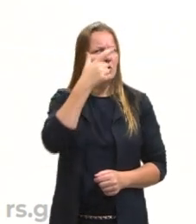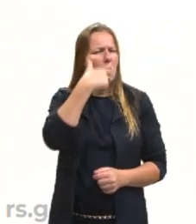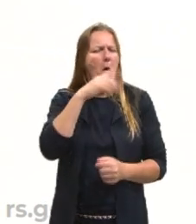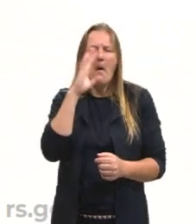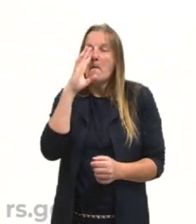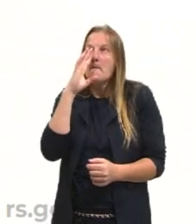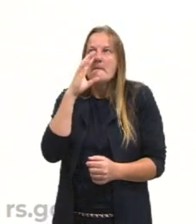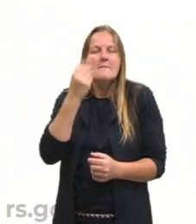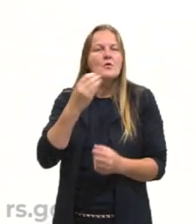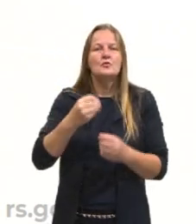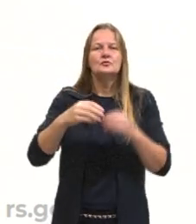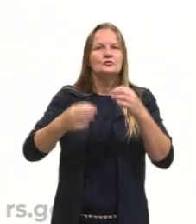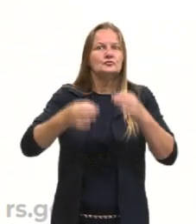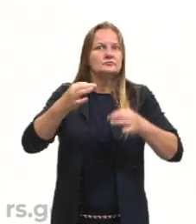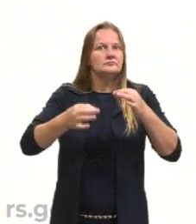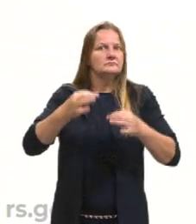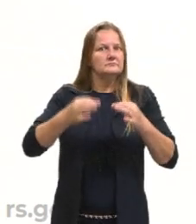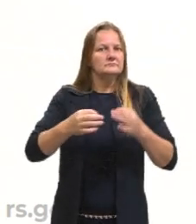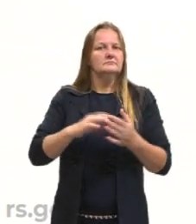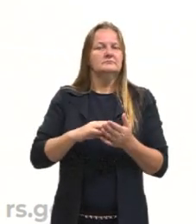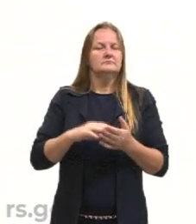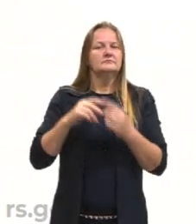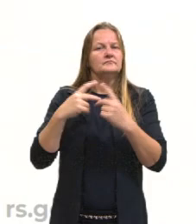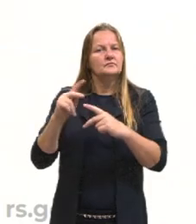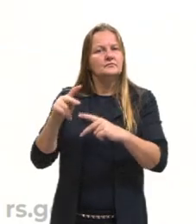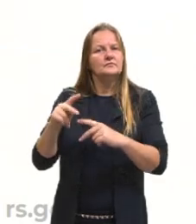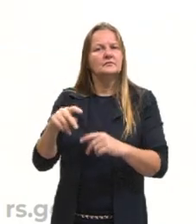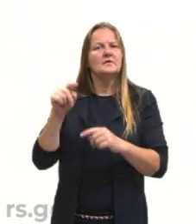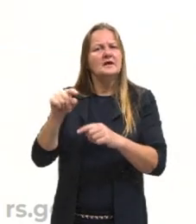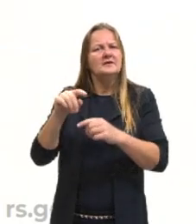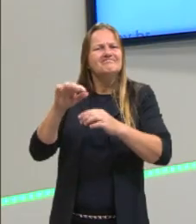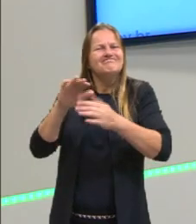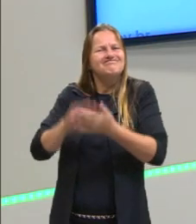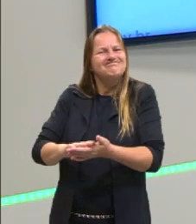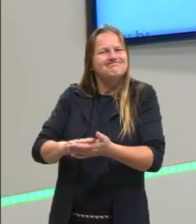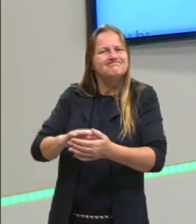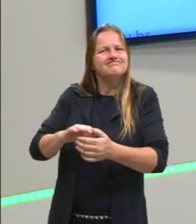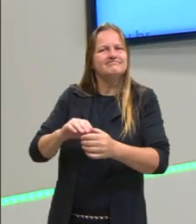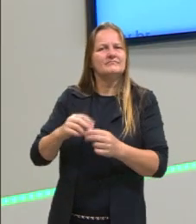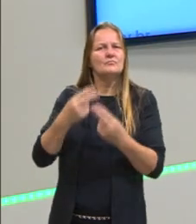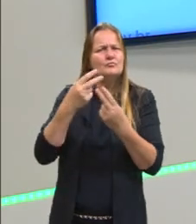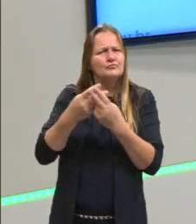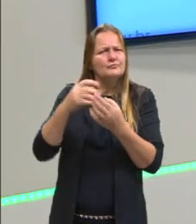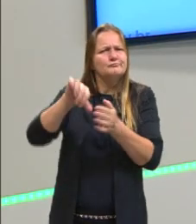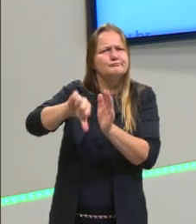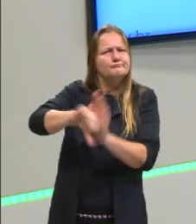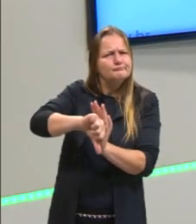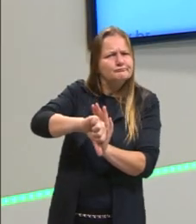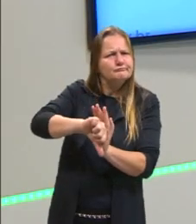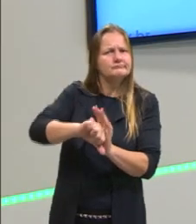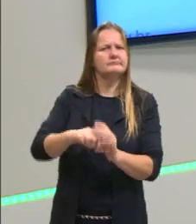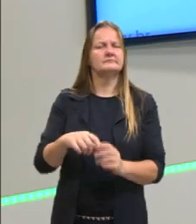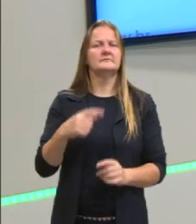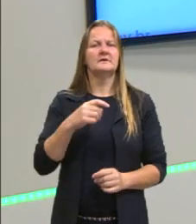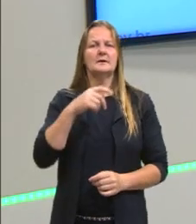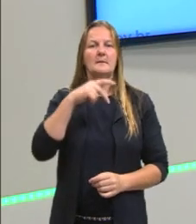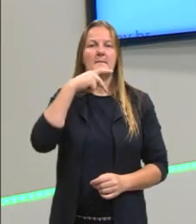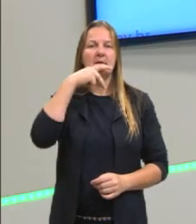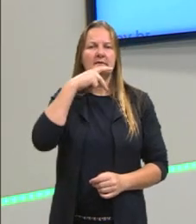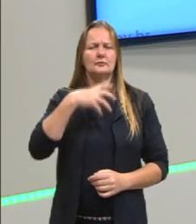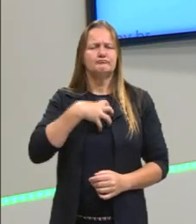E ele se decepciona muito com a condenação do Sócrates. Foi algo que marcou muito o Platão.